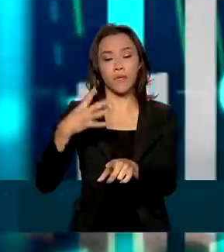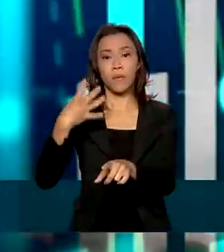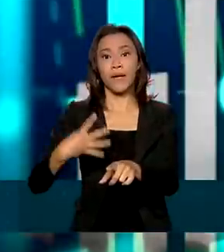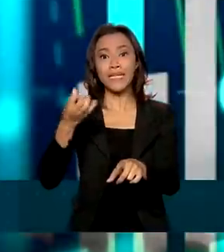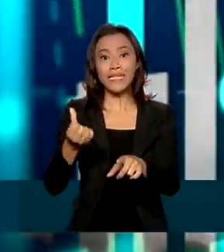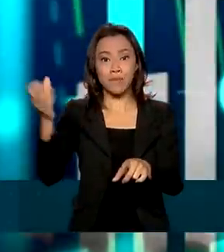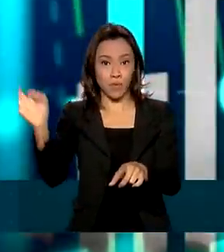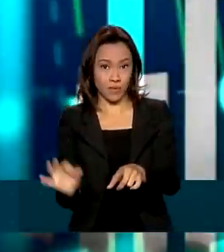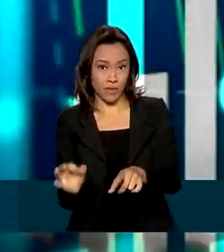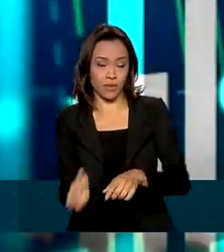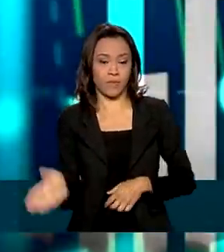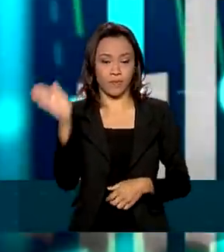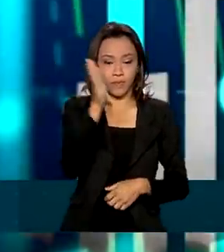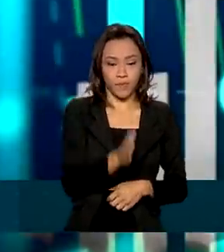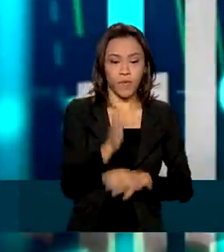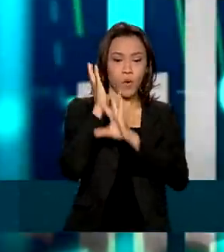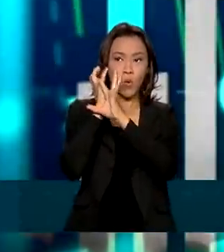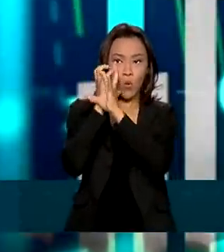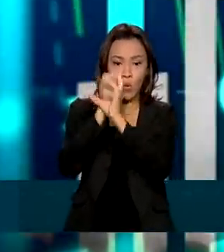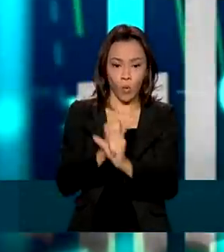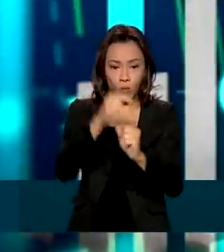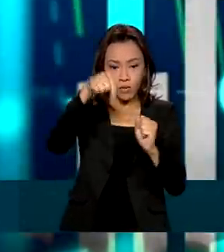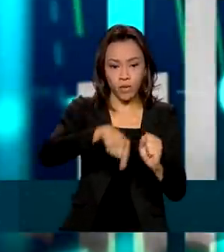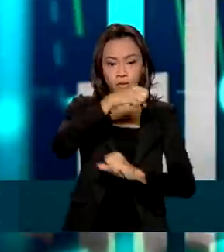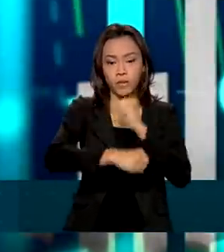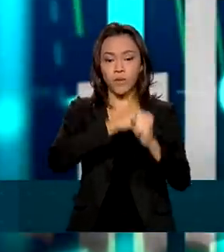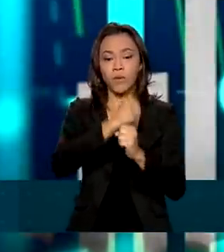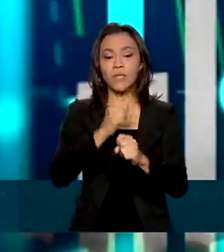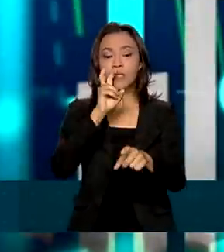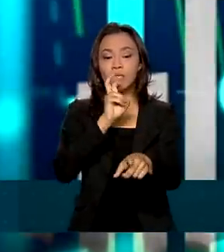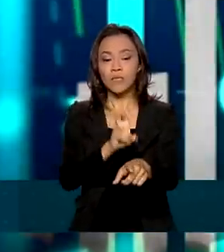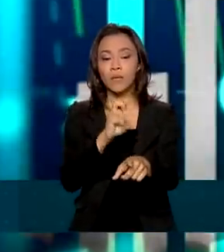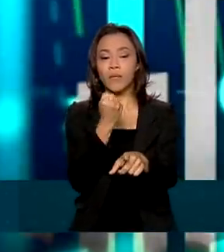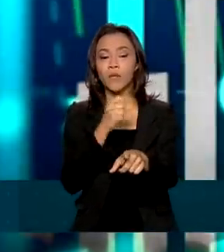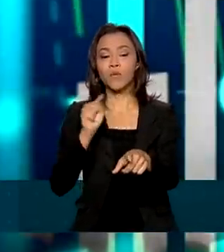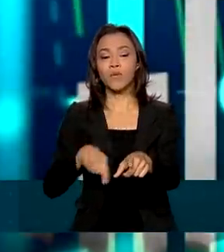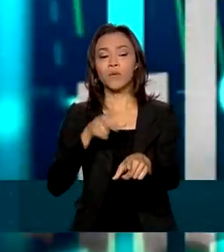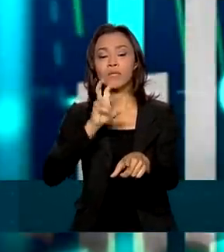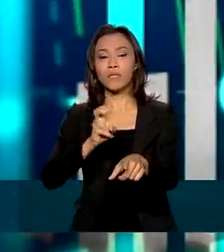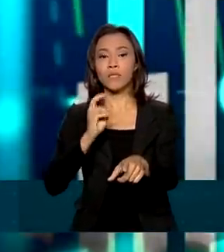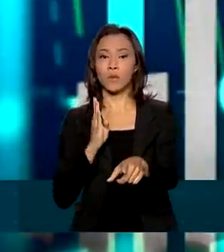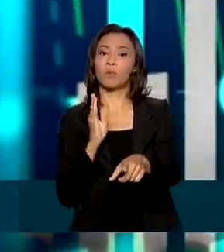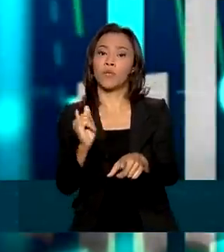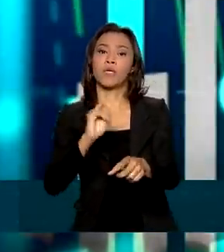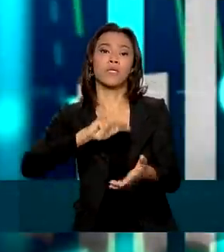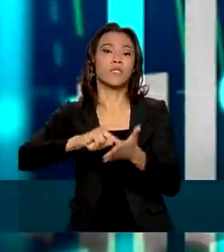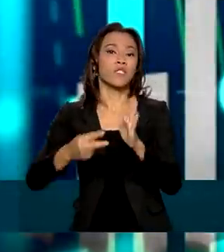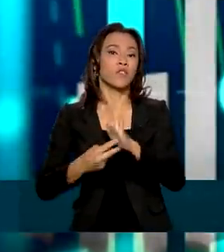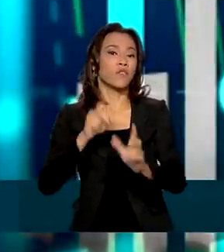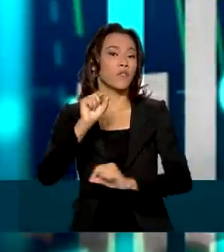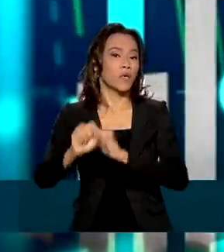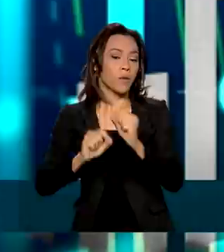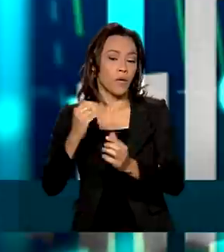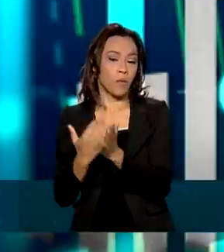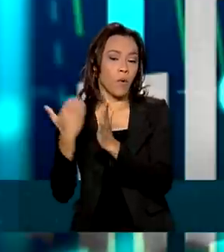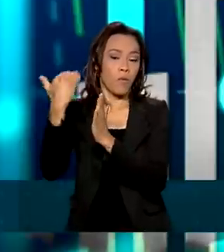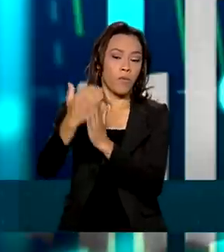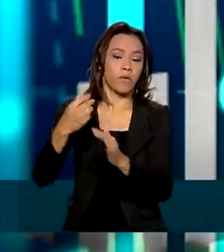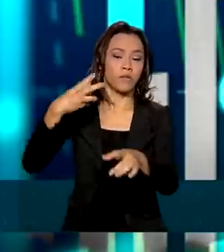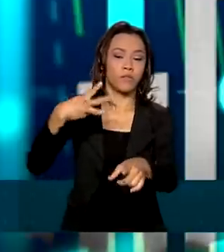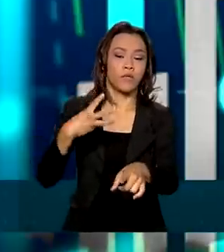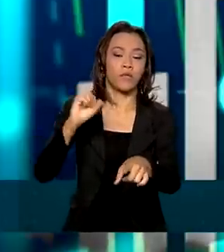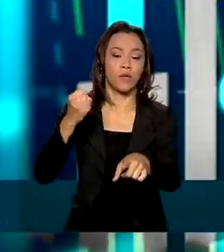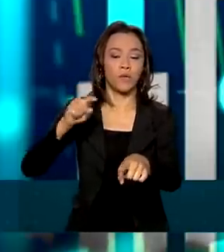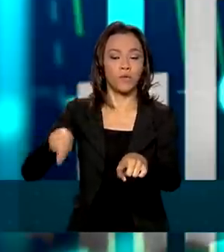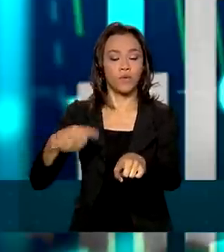período do ano anterior. Já o acumulado do ano está em 58,5 bilhões, o que representa um acréscimo de 38,8